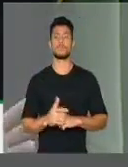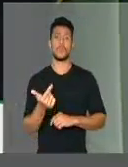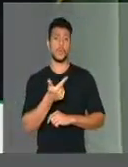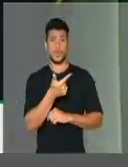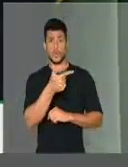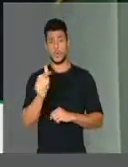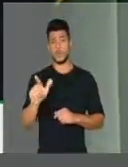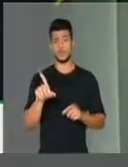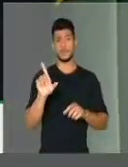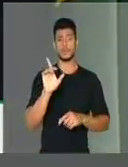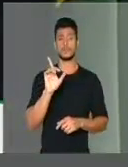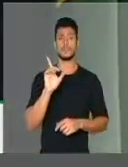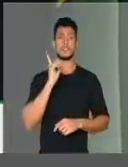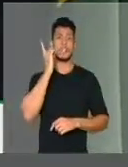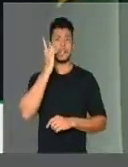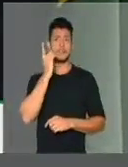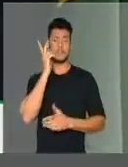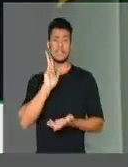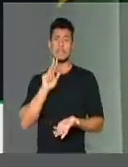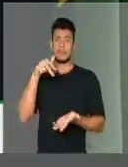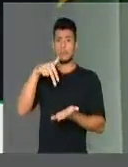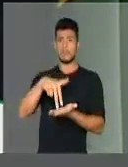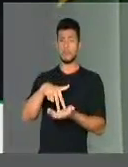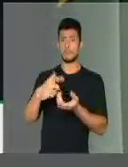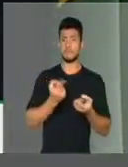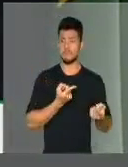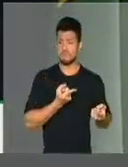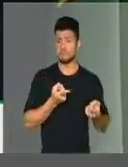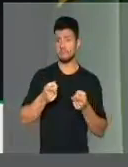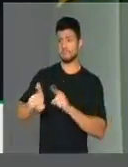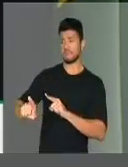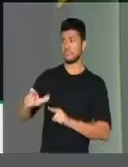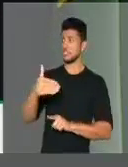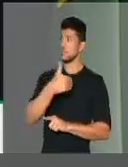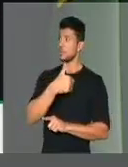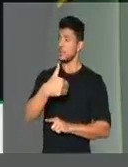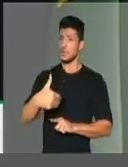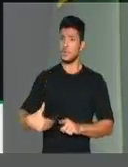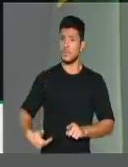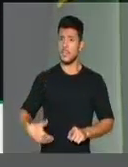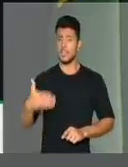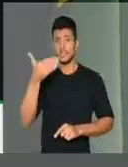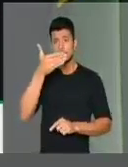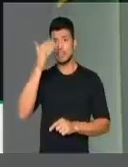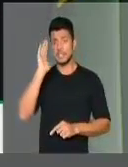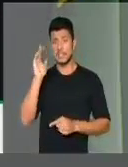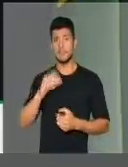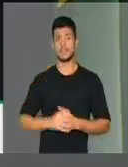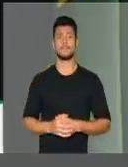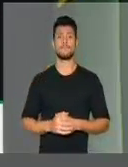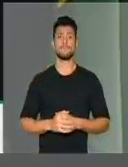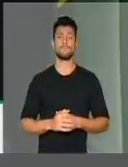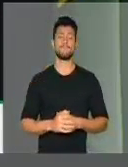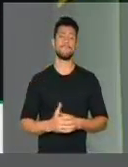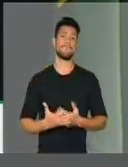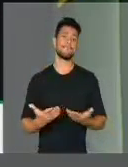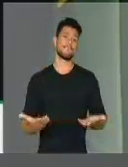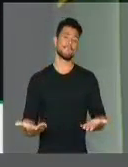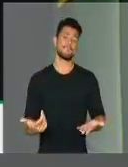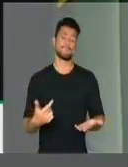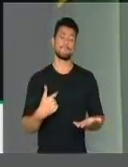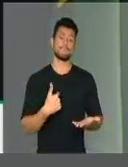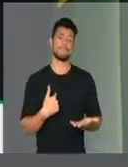Outros deputados vêm à tribuna, atacam o governo de Temer. A meu